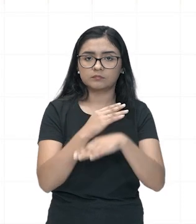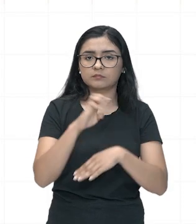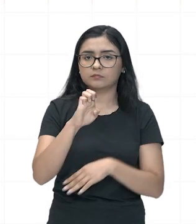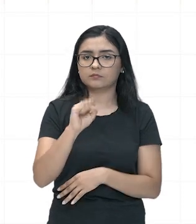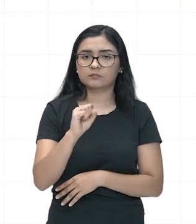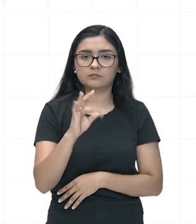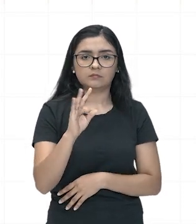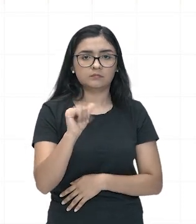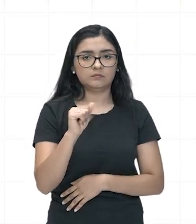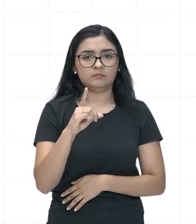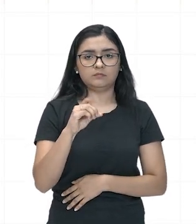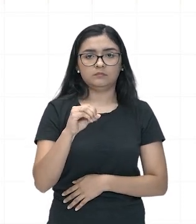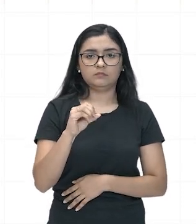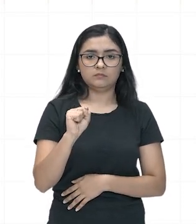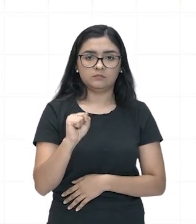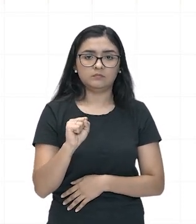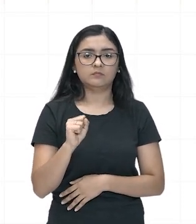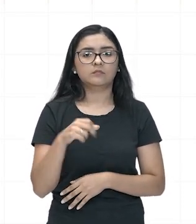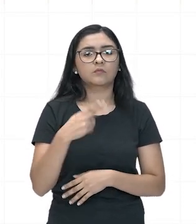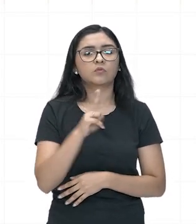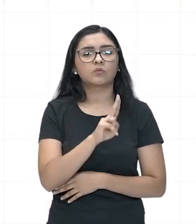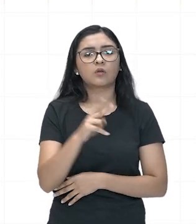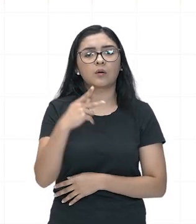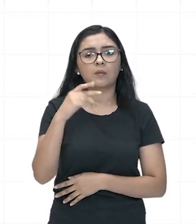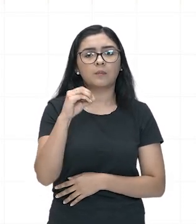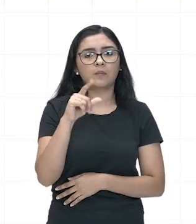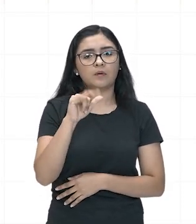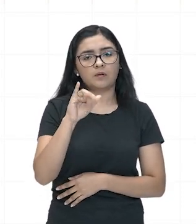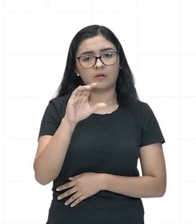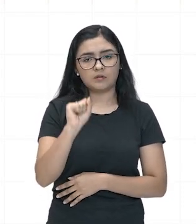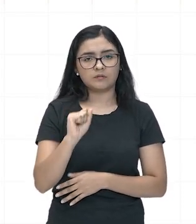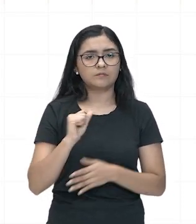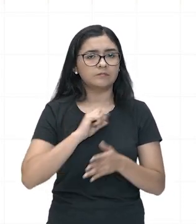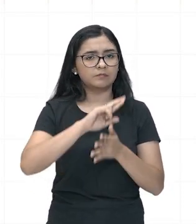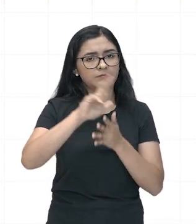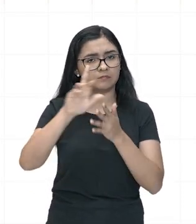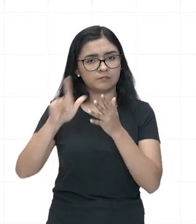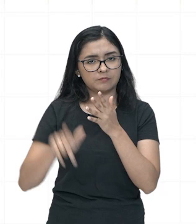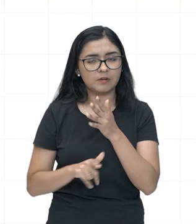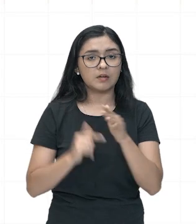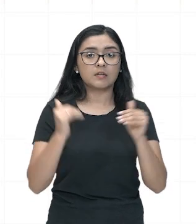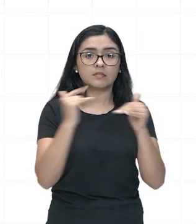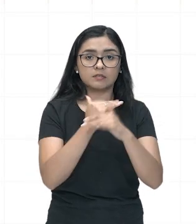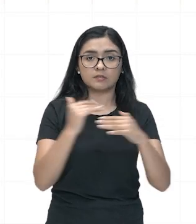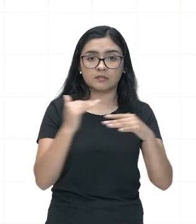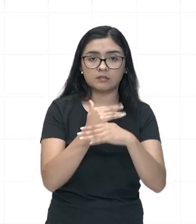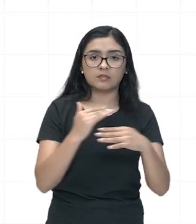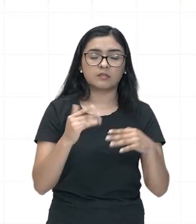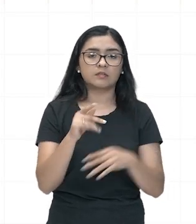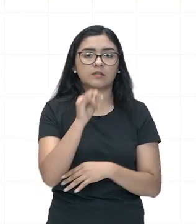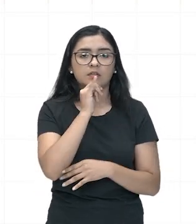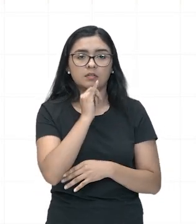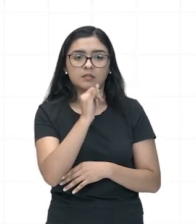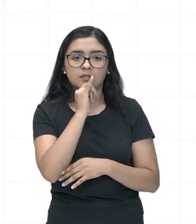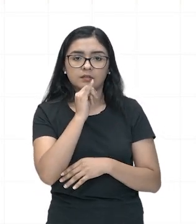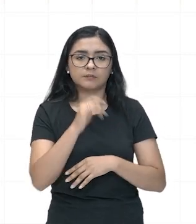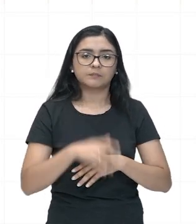polis, tá? Durante esse período, várias cidades-estados gregas, como Atenas,